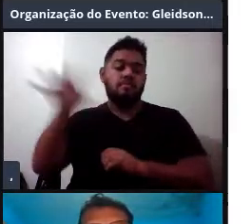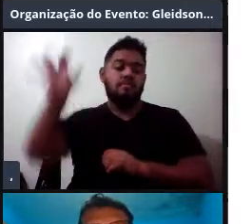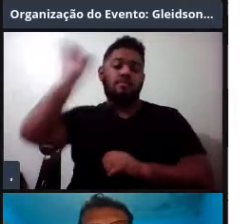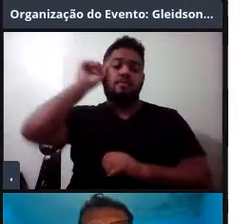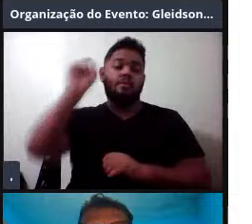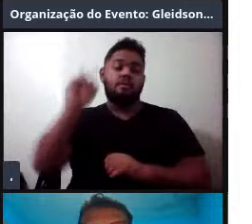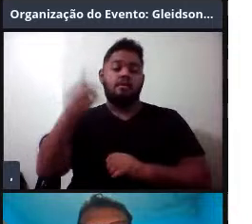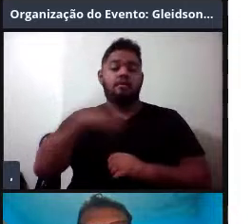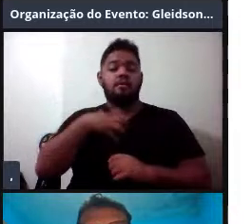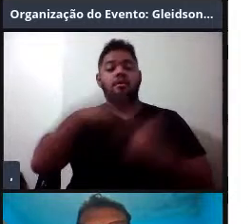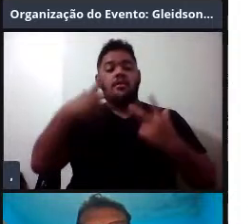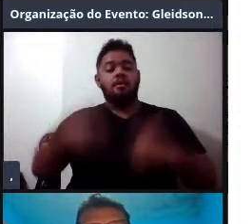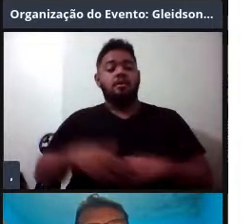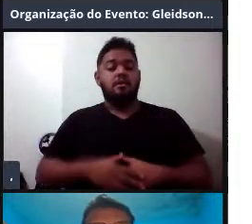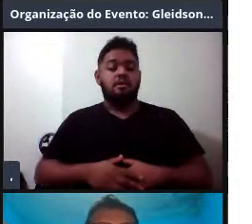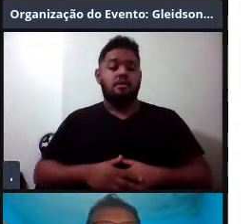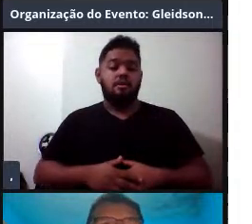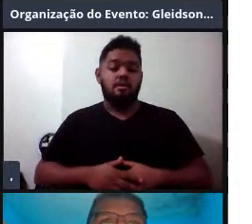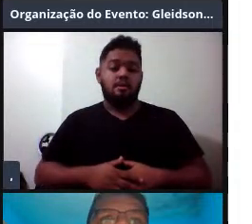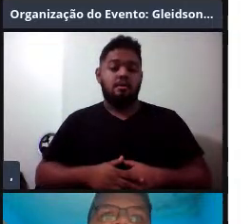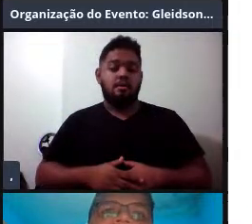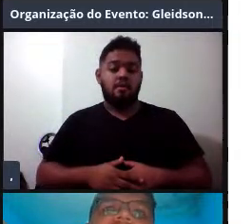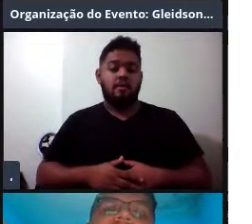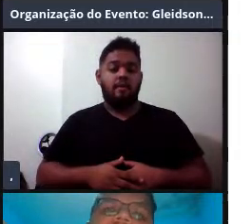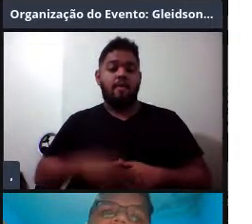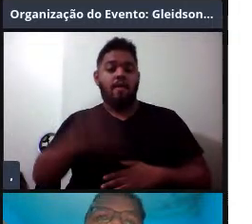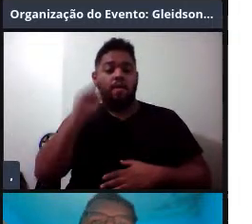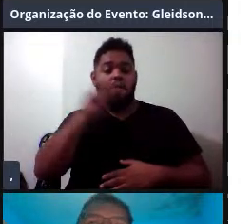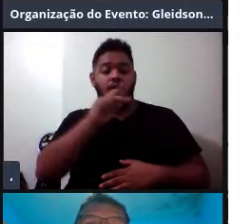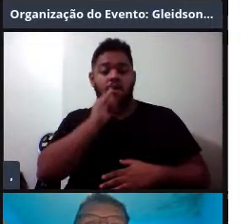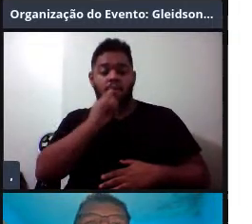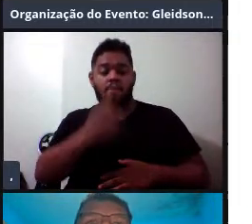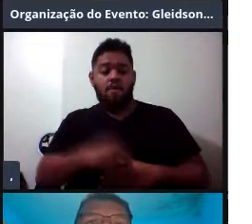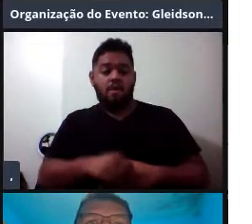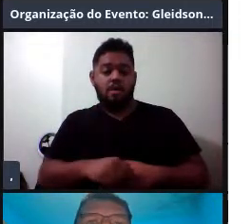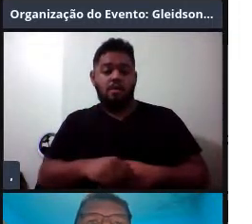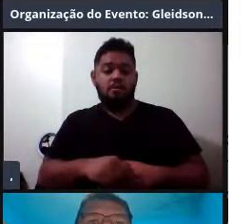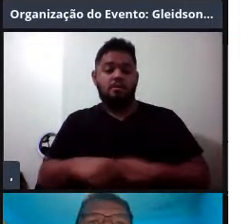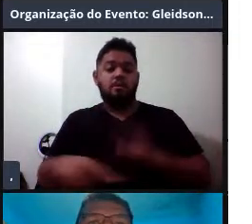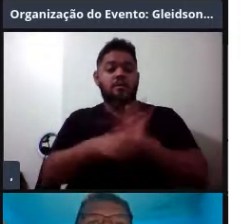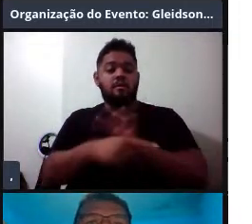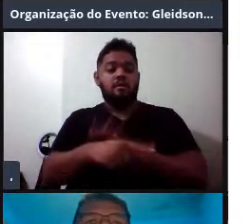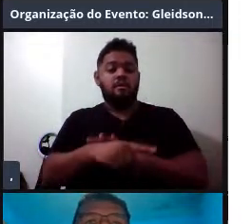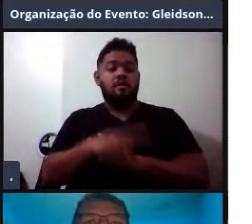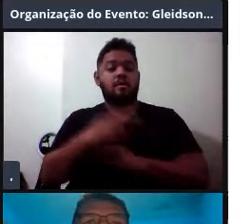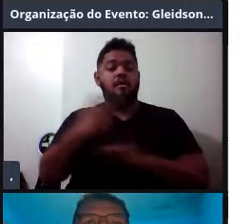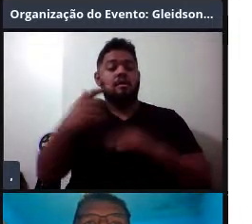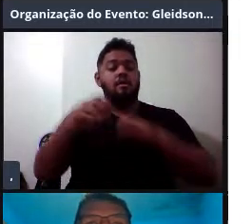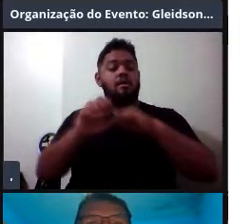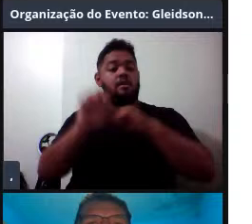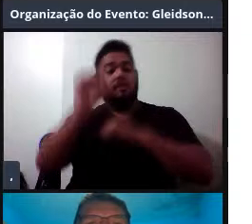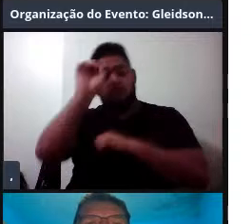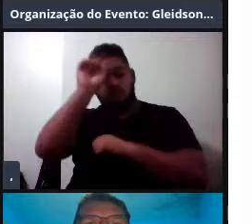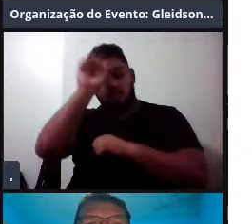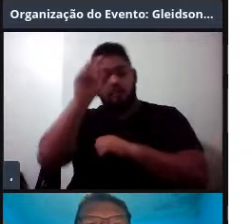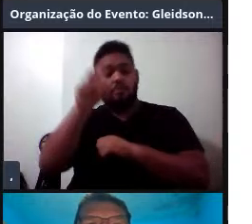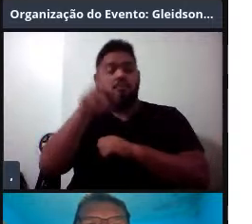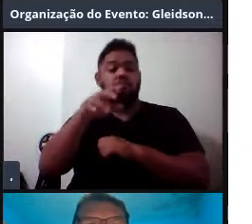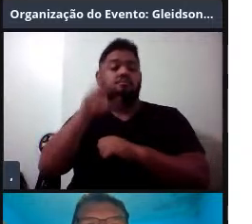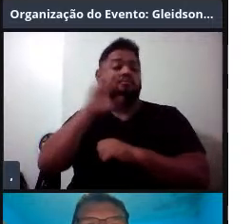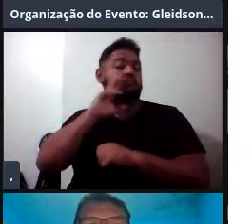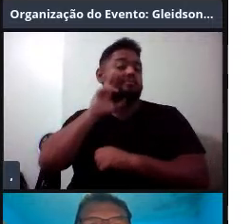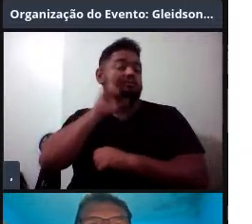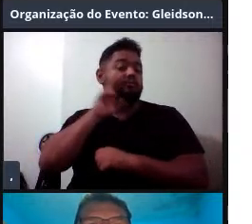Aqui para vocês verem, então, é uma foto um pouquinho forte, isso aqui é de uma necrópsia, que a gente fez de um botulosa também, aqui é o melão,